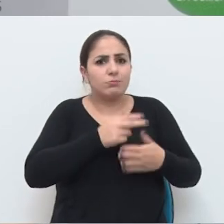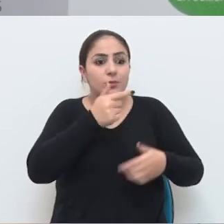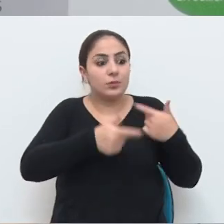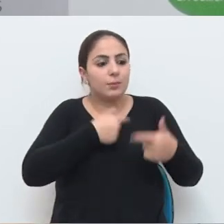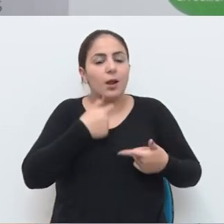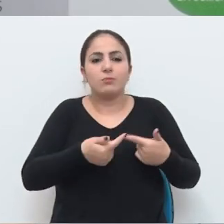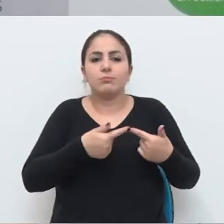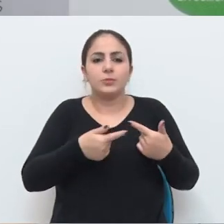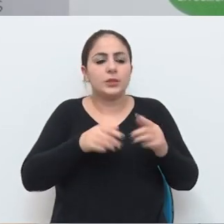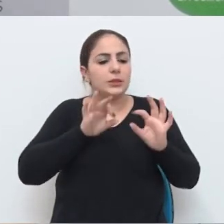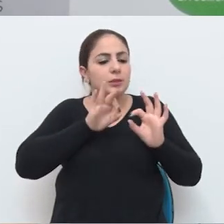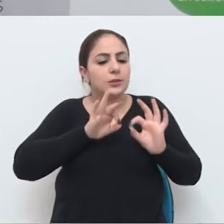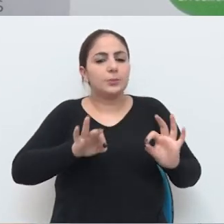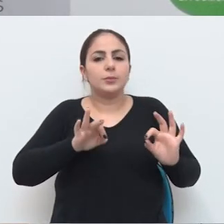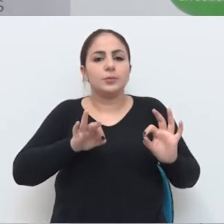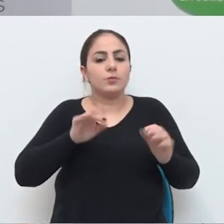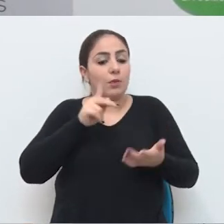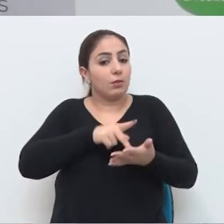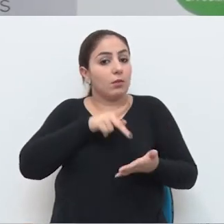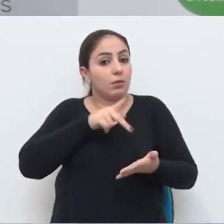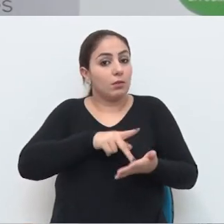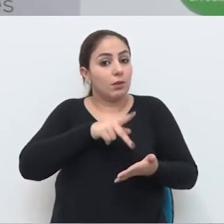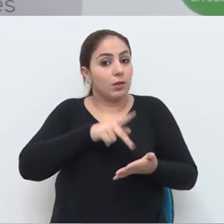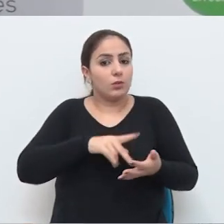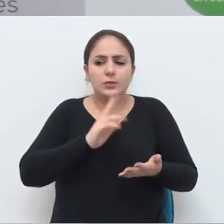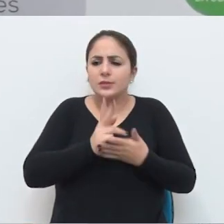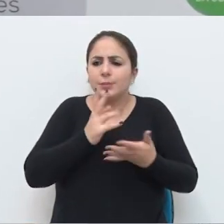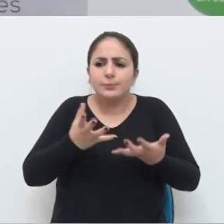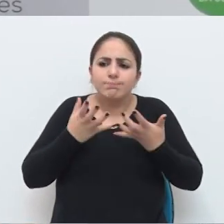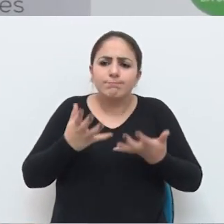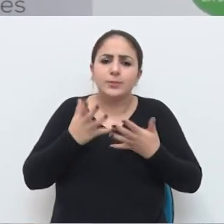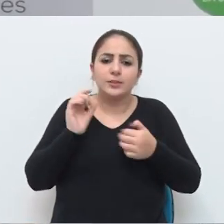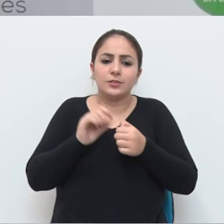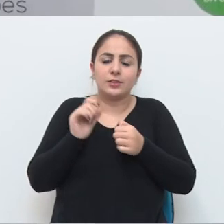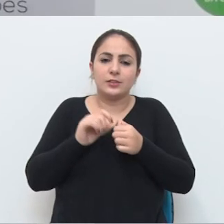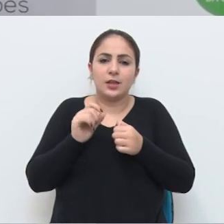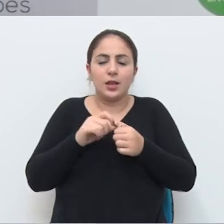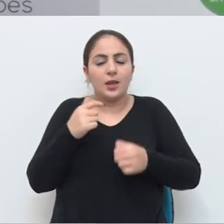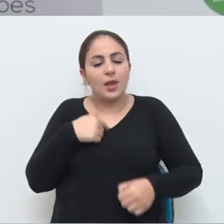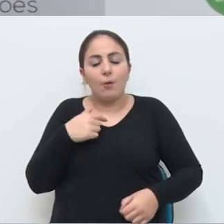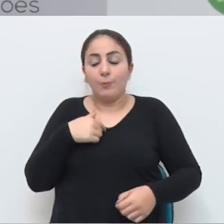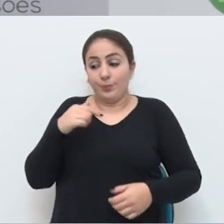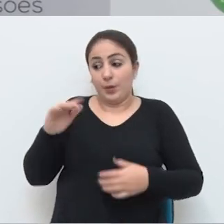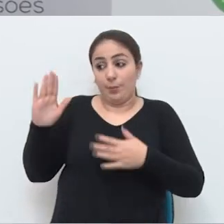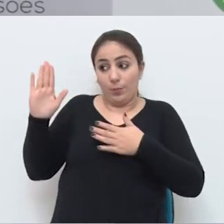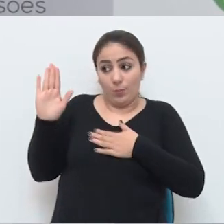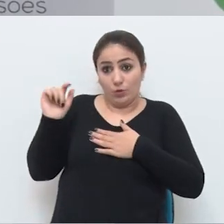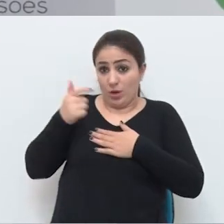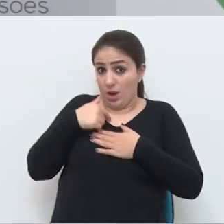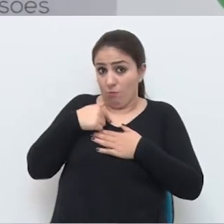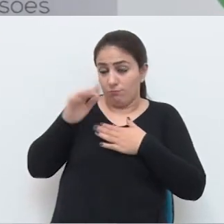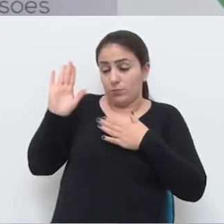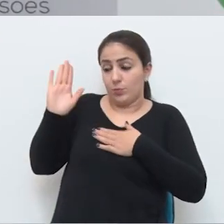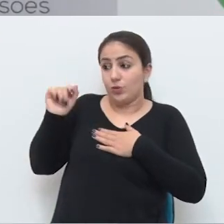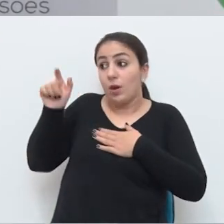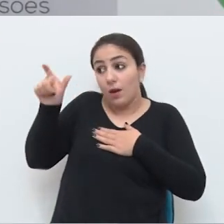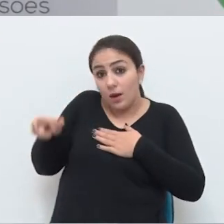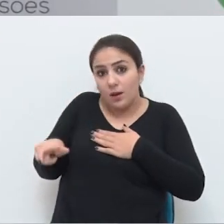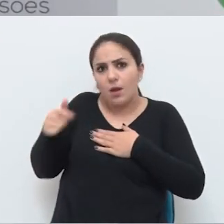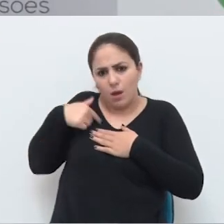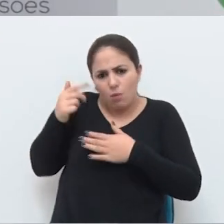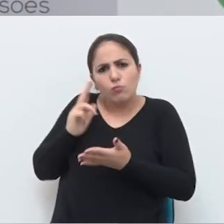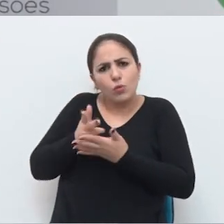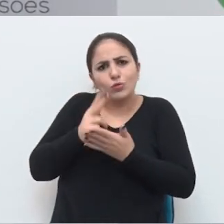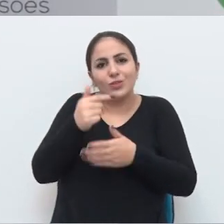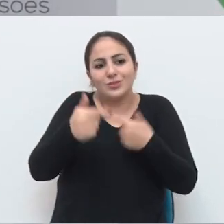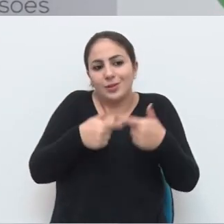trabalho honesto, né? Sempre, ele sempre quis fazer isso, né? E daí eu tinha prometido para ele que eu iria